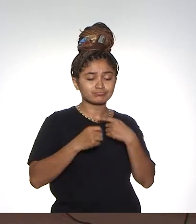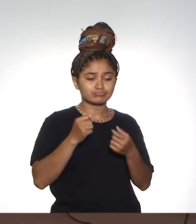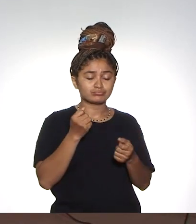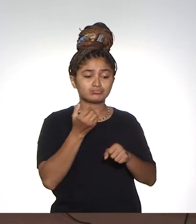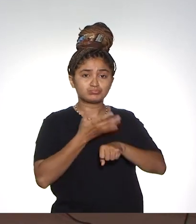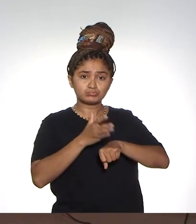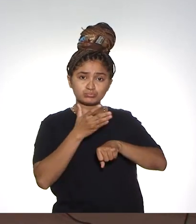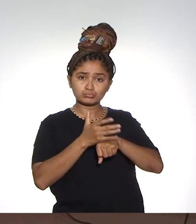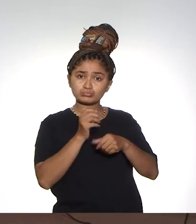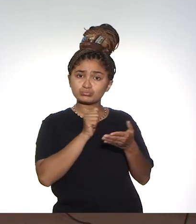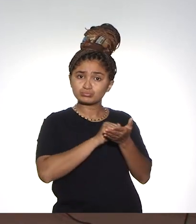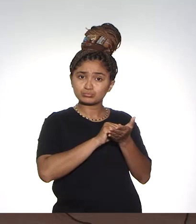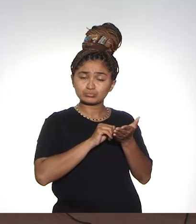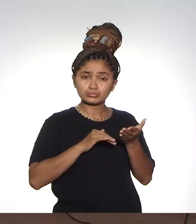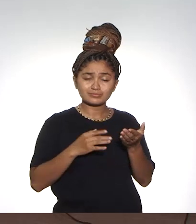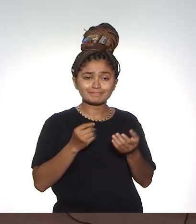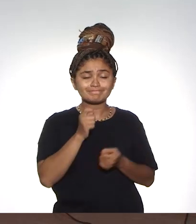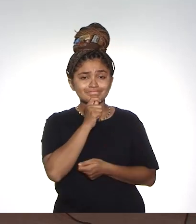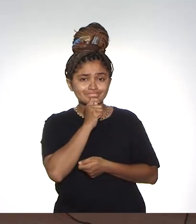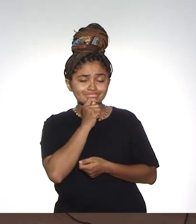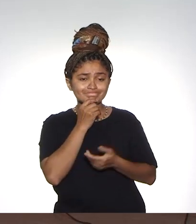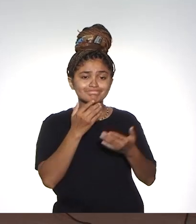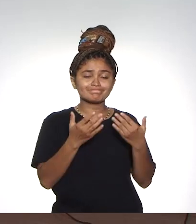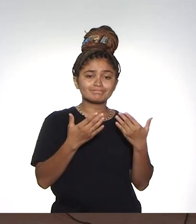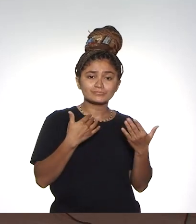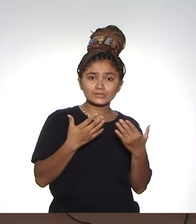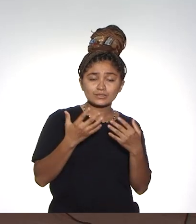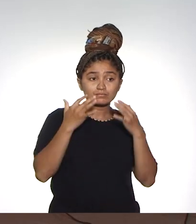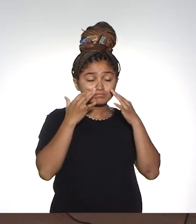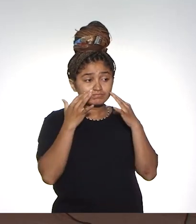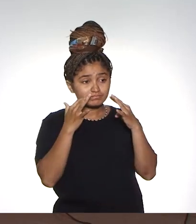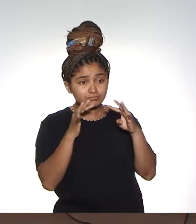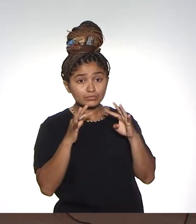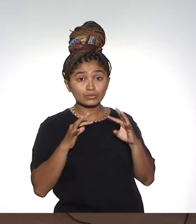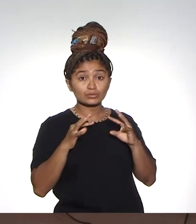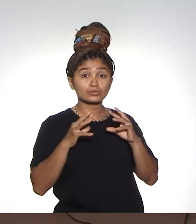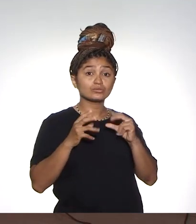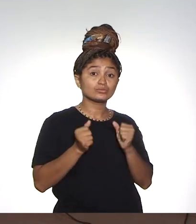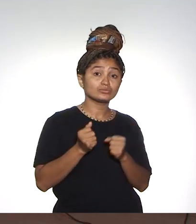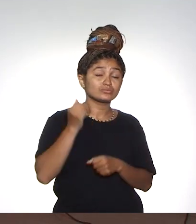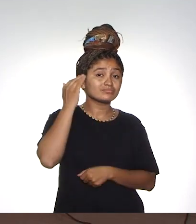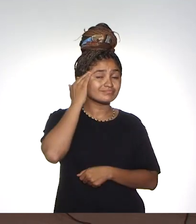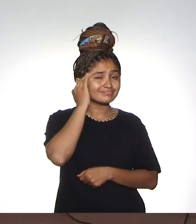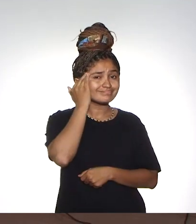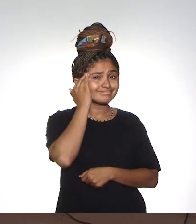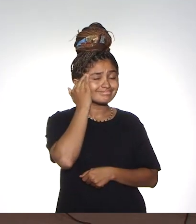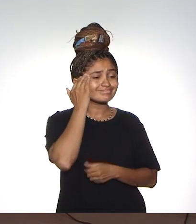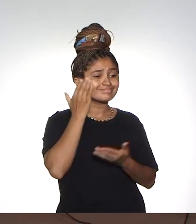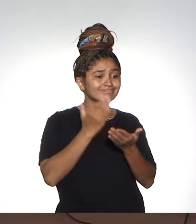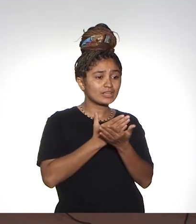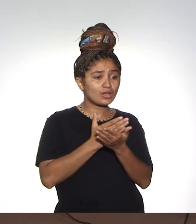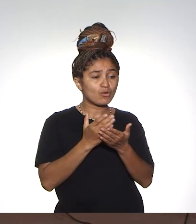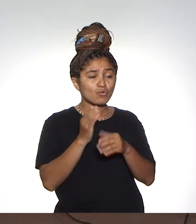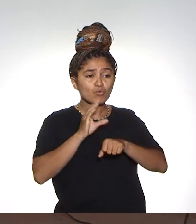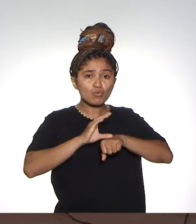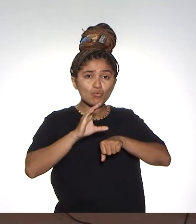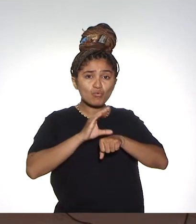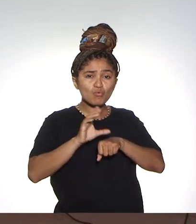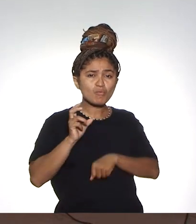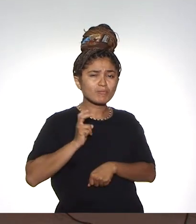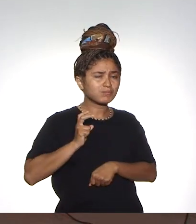nas atividades práticas, que também estamos conversando, estamos escutando a todos, nós entendemos que alguns cursos têm algumas